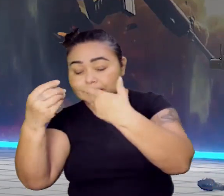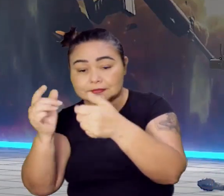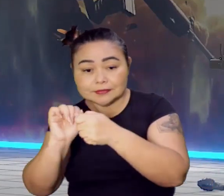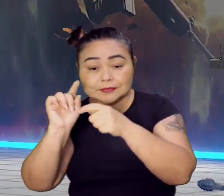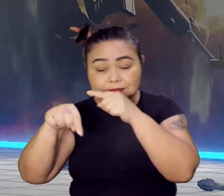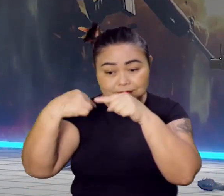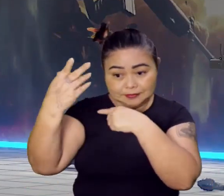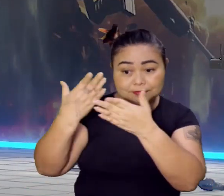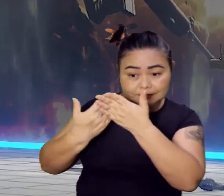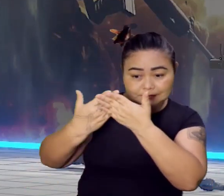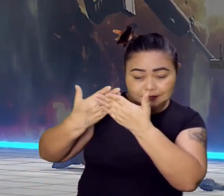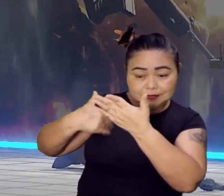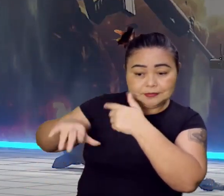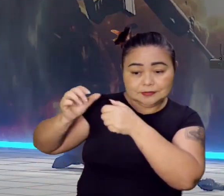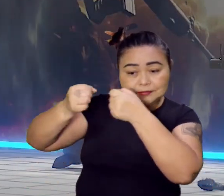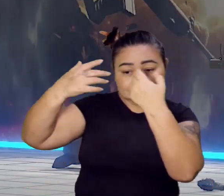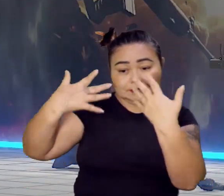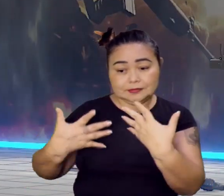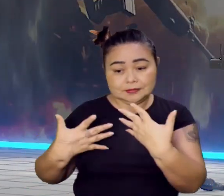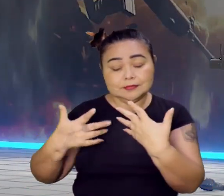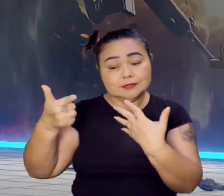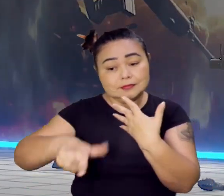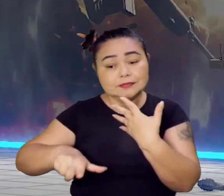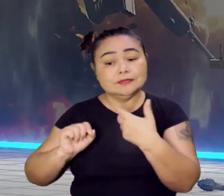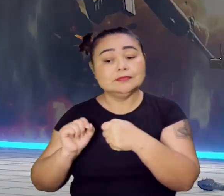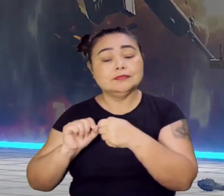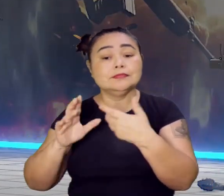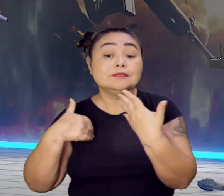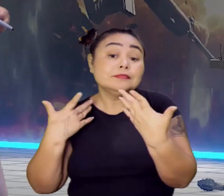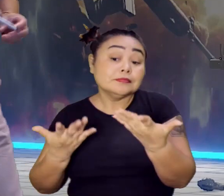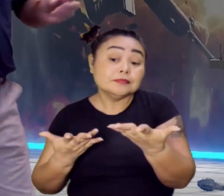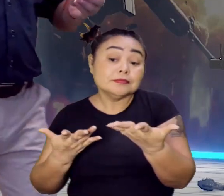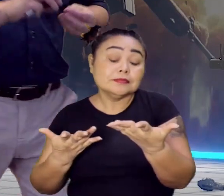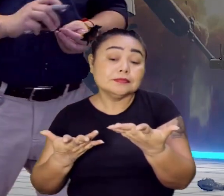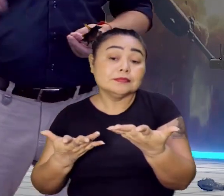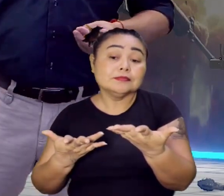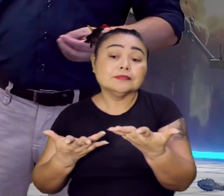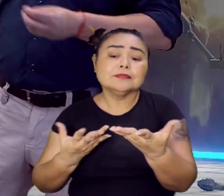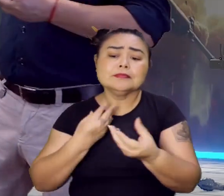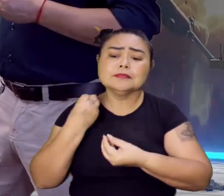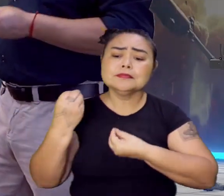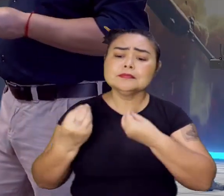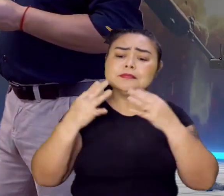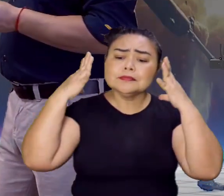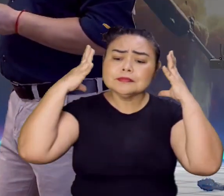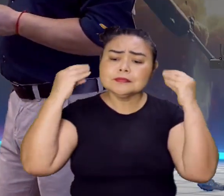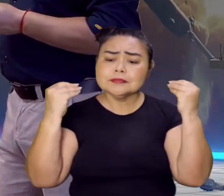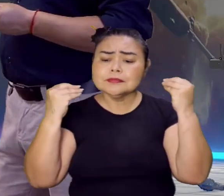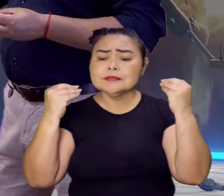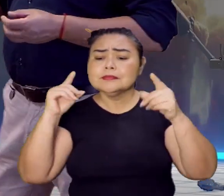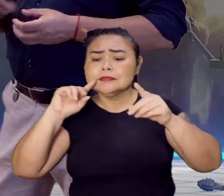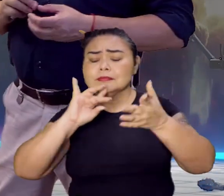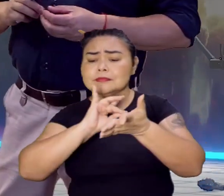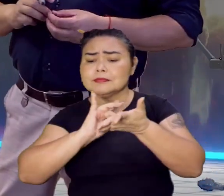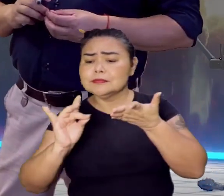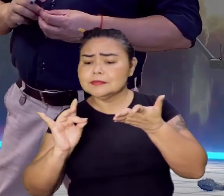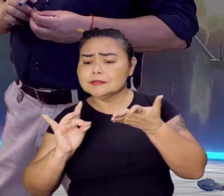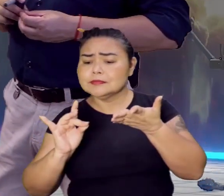vimos na aula passada e ainda agora eu falava para vocês novamente? Pois é. Como os holandeses são inimigos dos